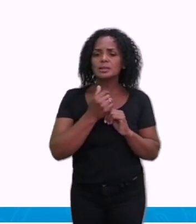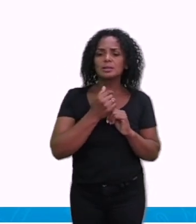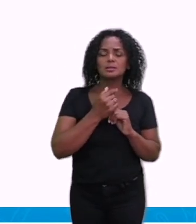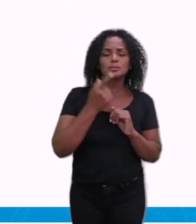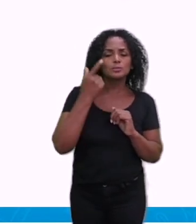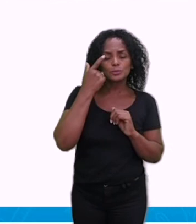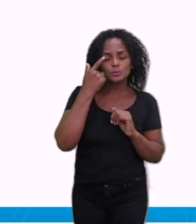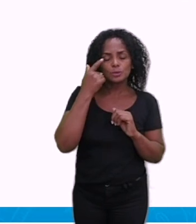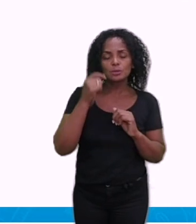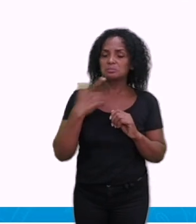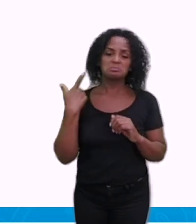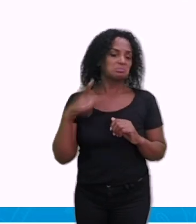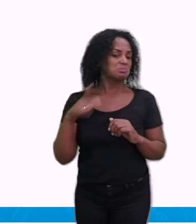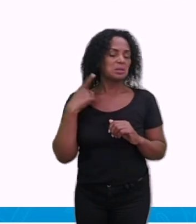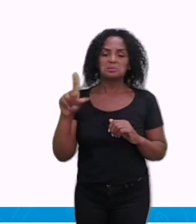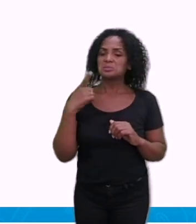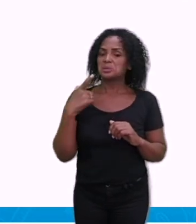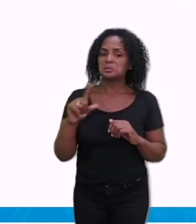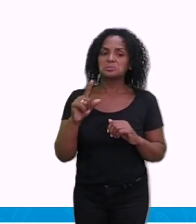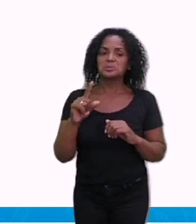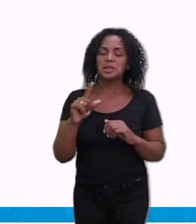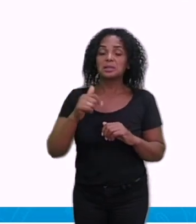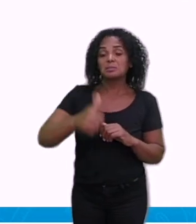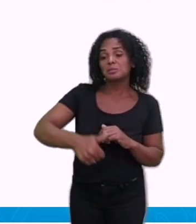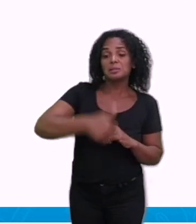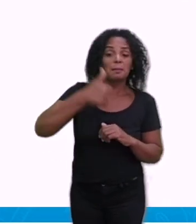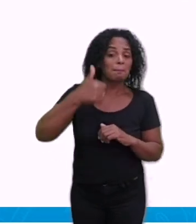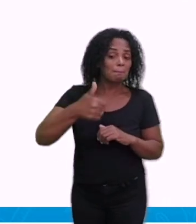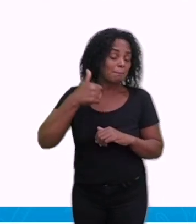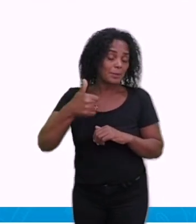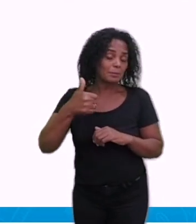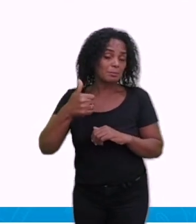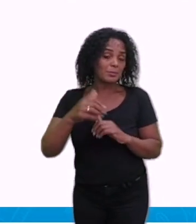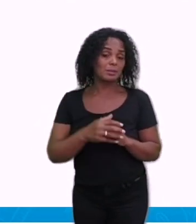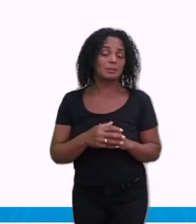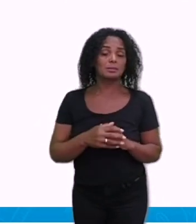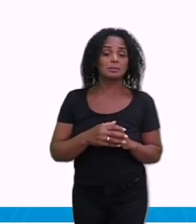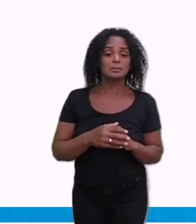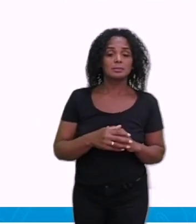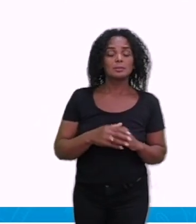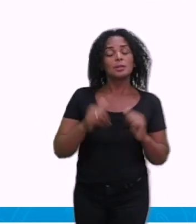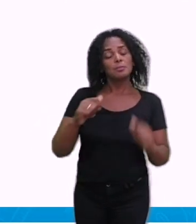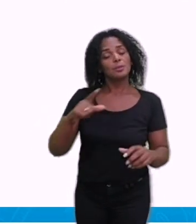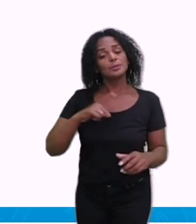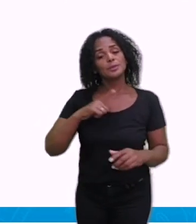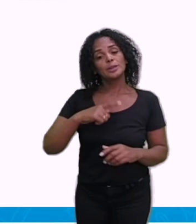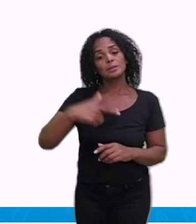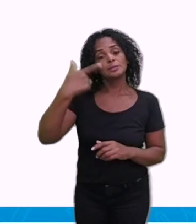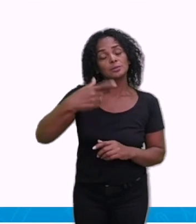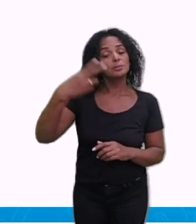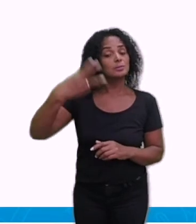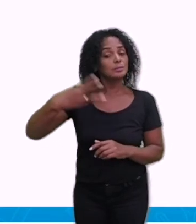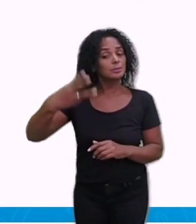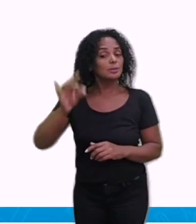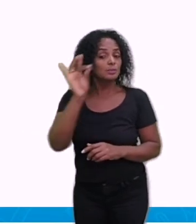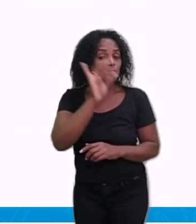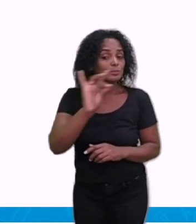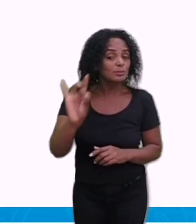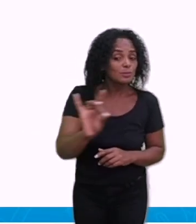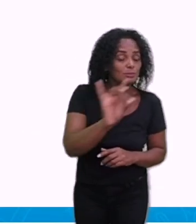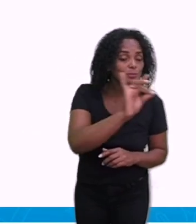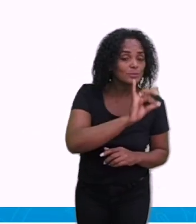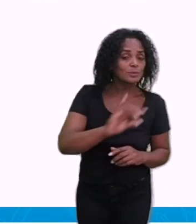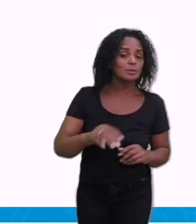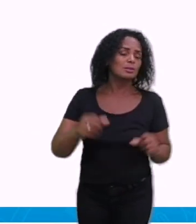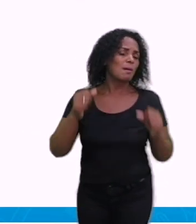dengue. pode estar presente na chikungunha ou na zika vírus. Mas lembrando que todo sintoma que